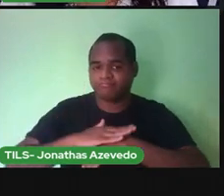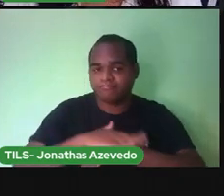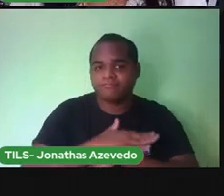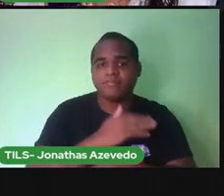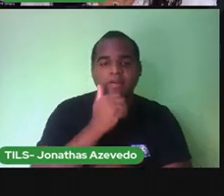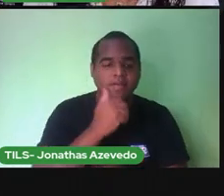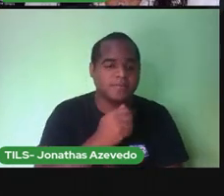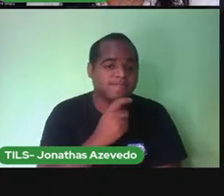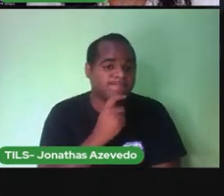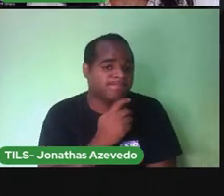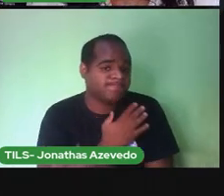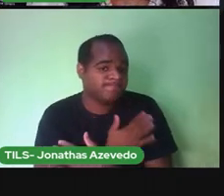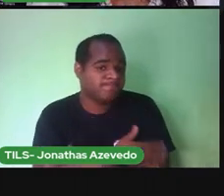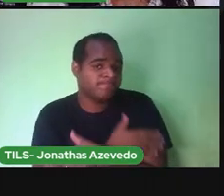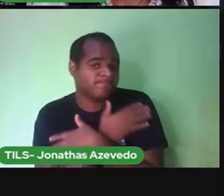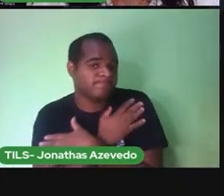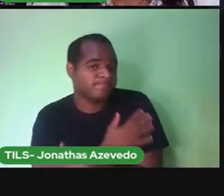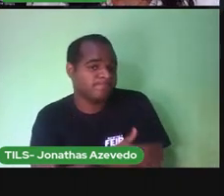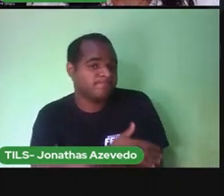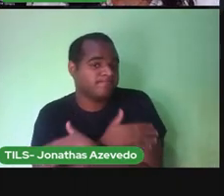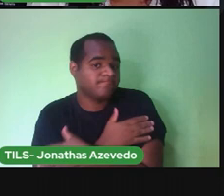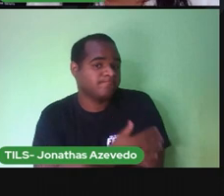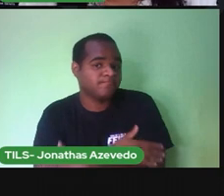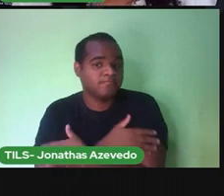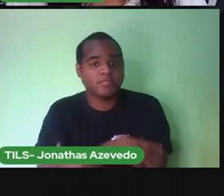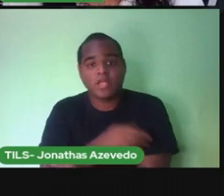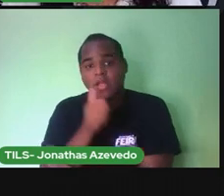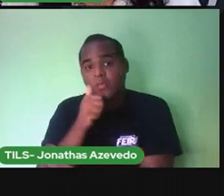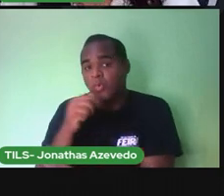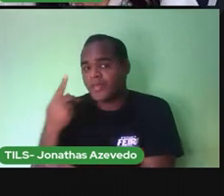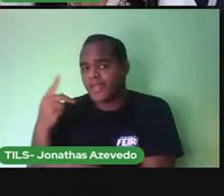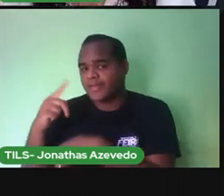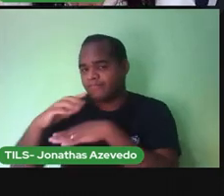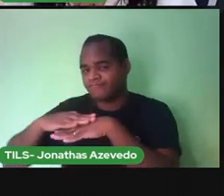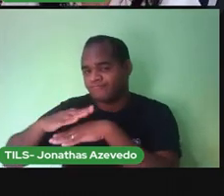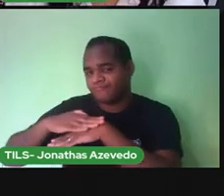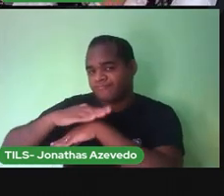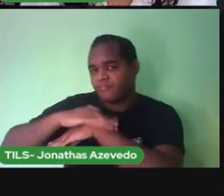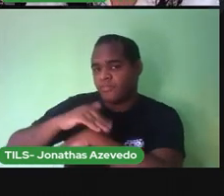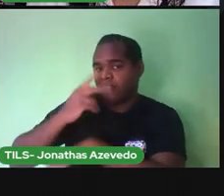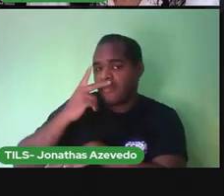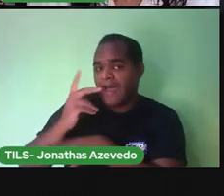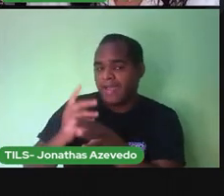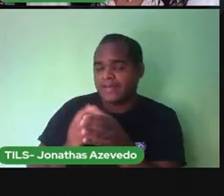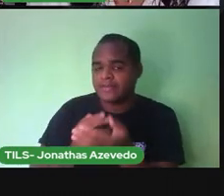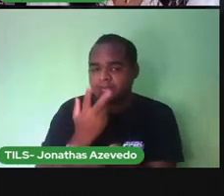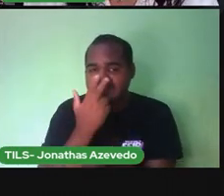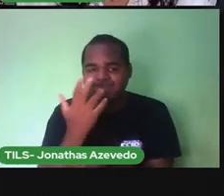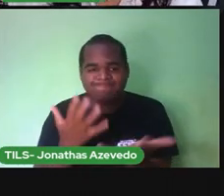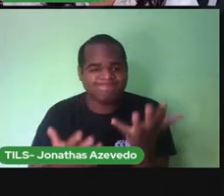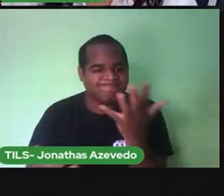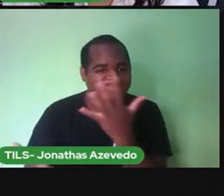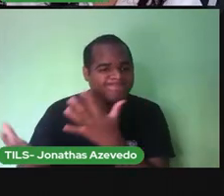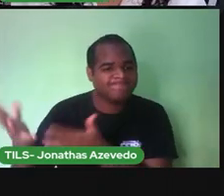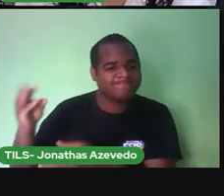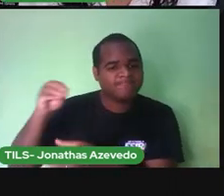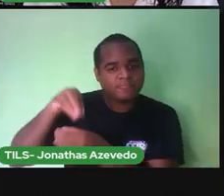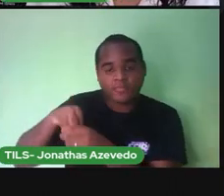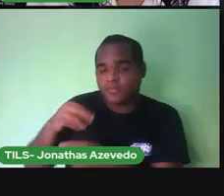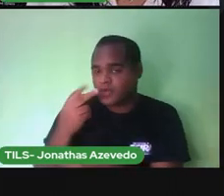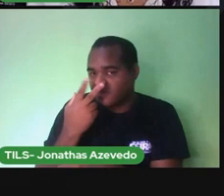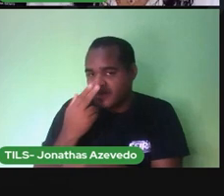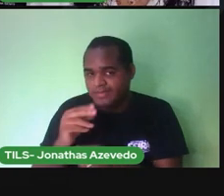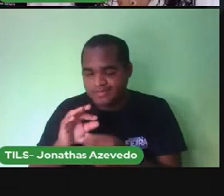maninha É porque tem frio A mulher do sapo Deve